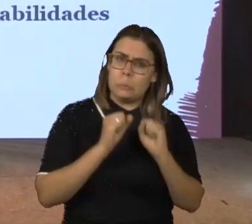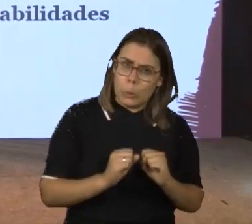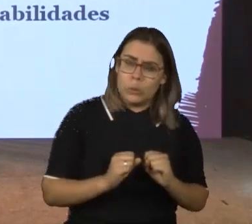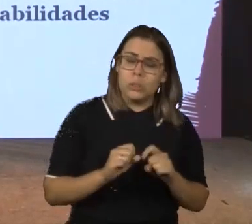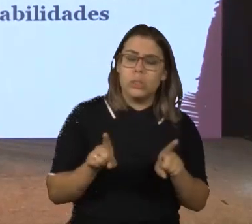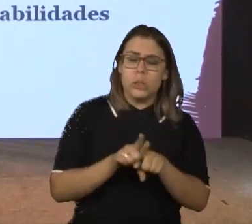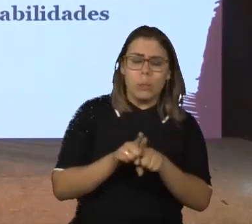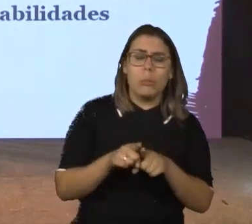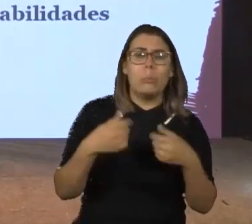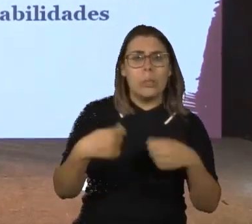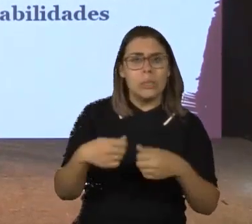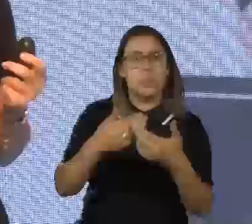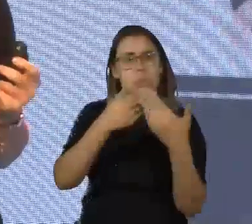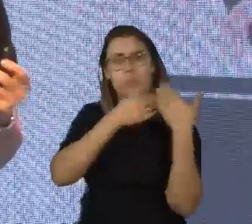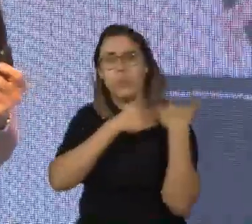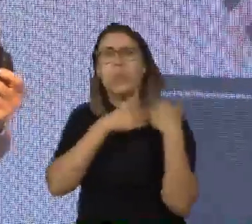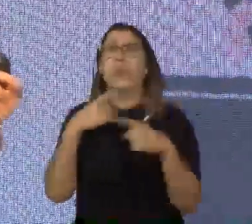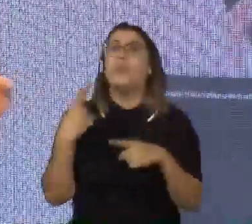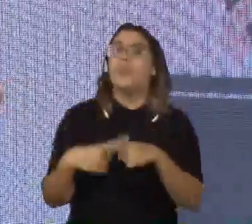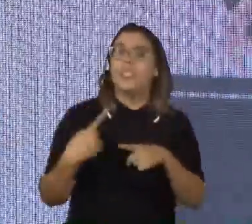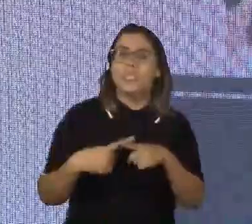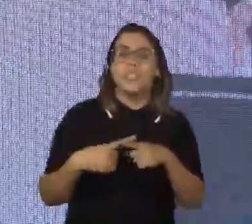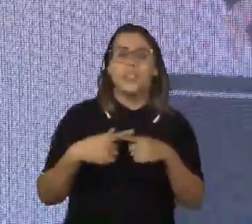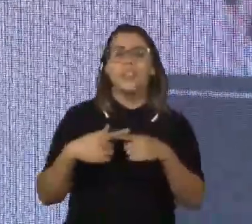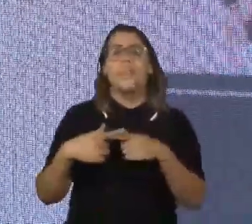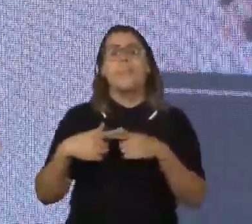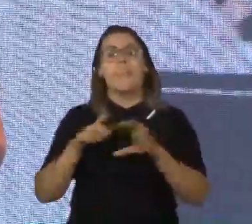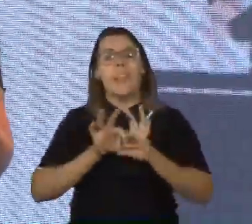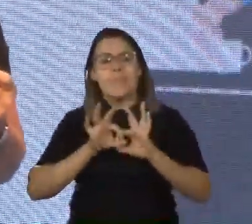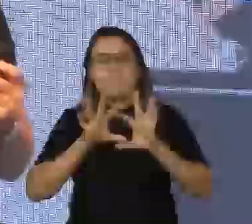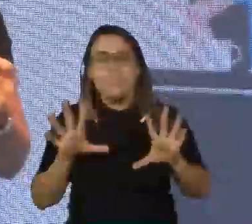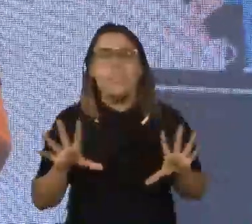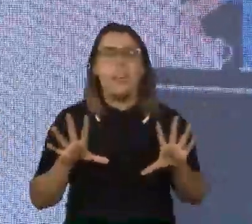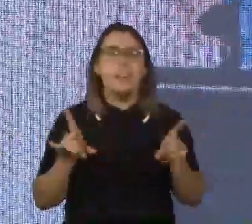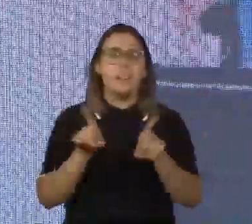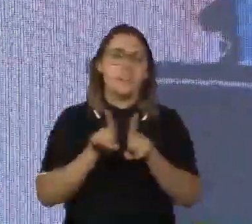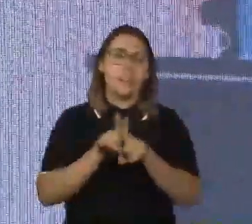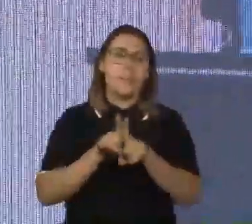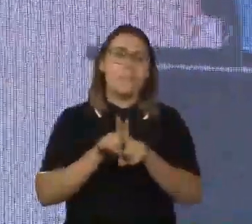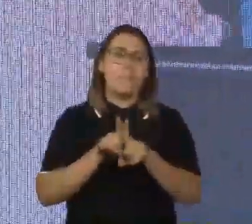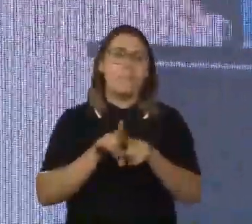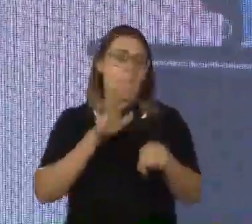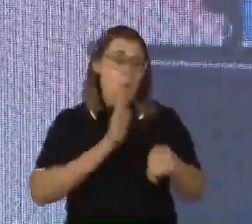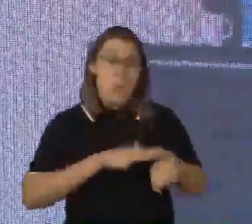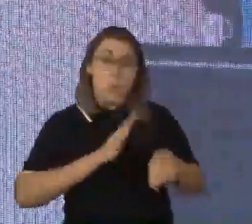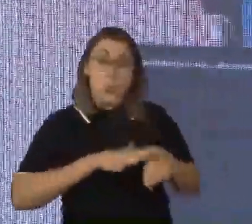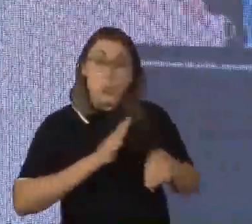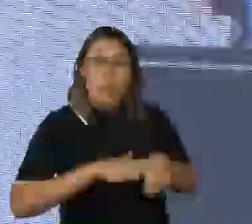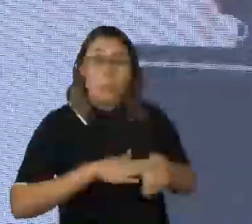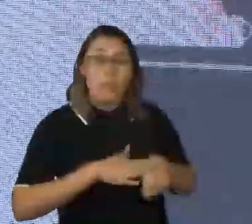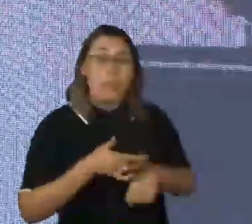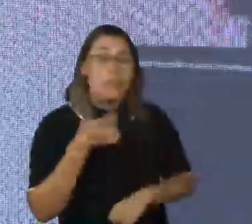assumir responsabilidades. Por quê? Porque gera autonomia, gera independência, gera situações onde ele